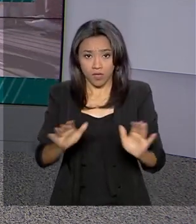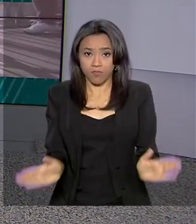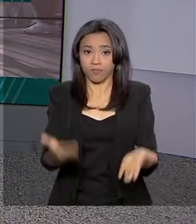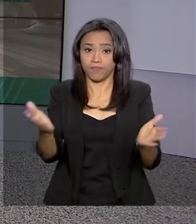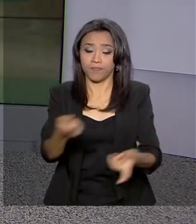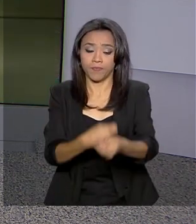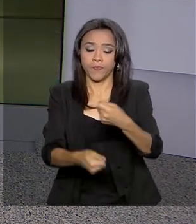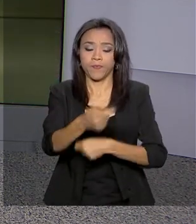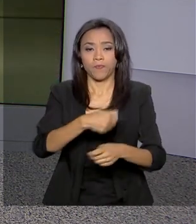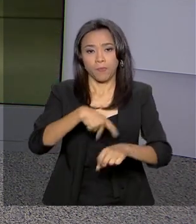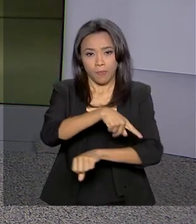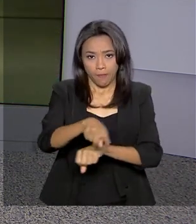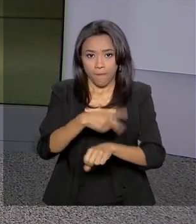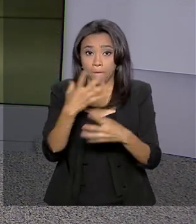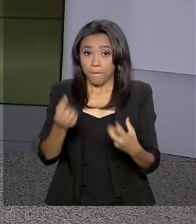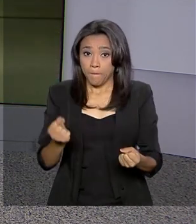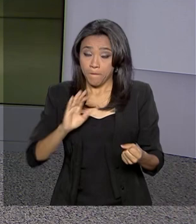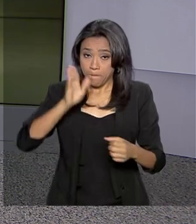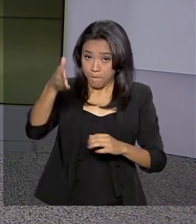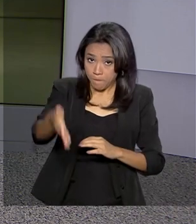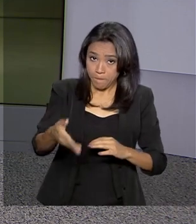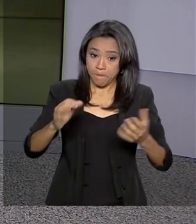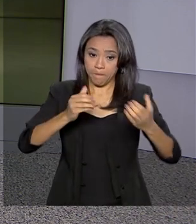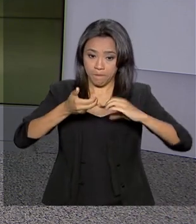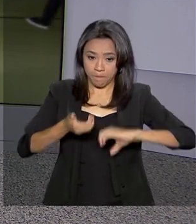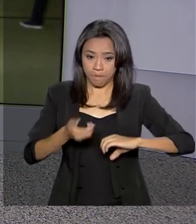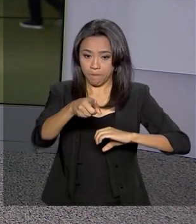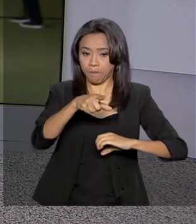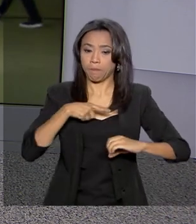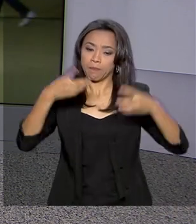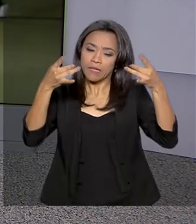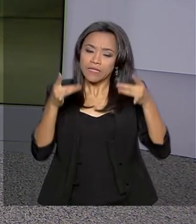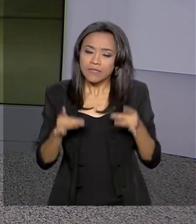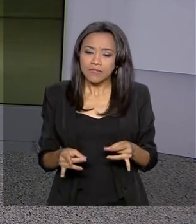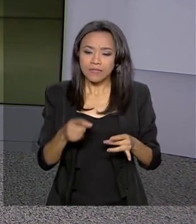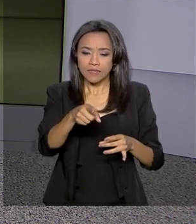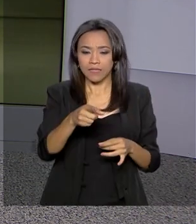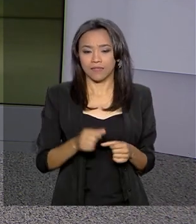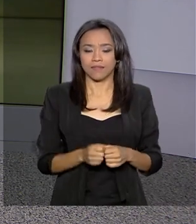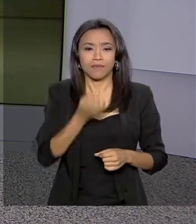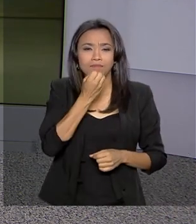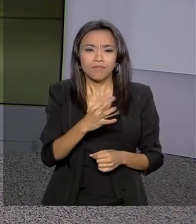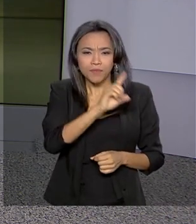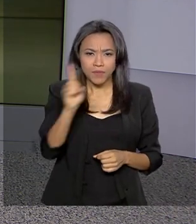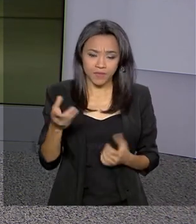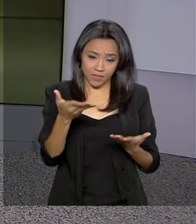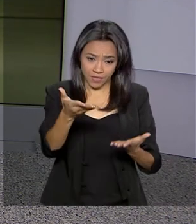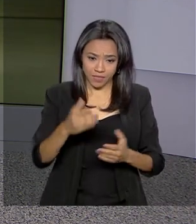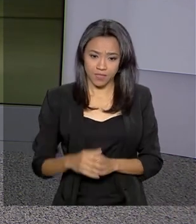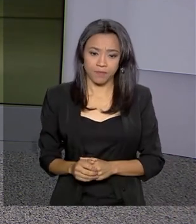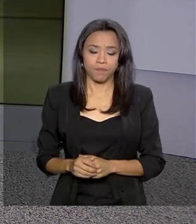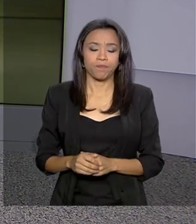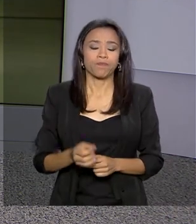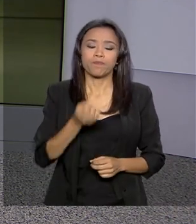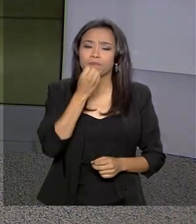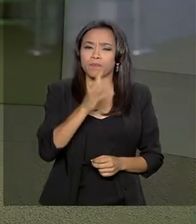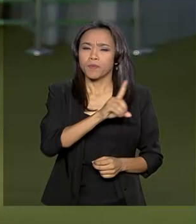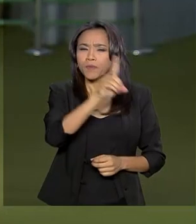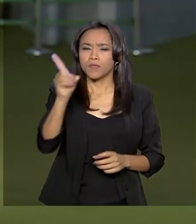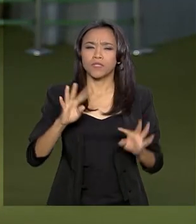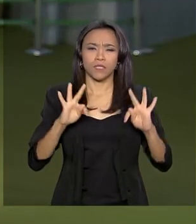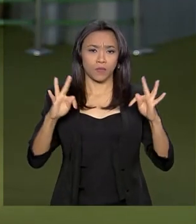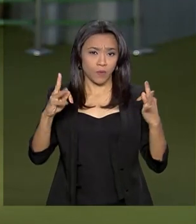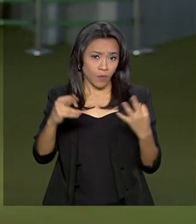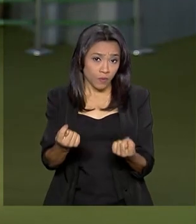Vamos então ao Congresso Nacional, Selma Dias está lá e traz os detalhes pra gente. Selma, bom dia pra você. Oi Renata, bom dia a você e a todos.